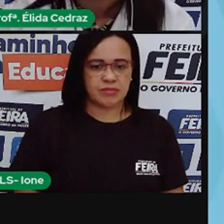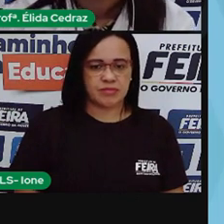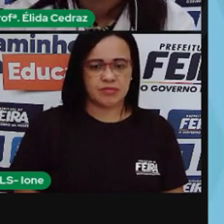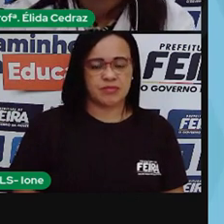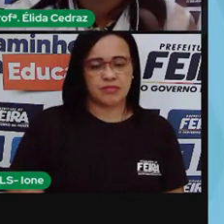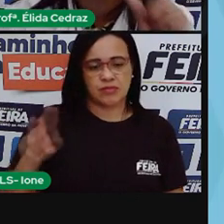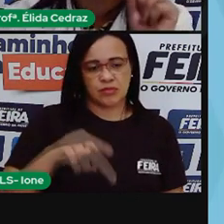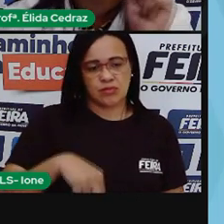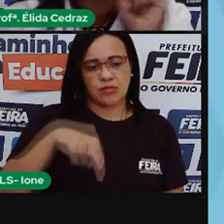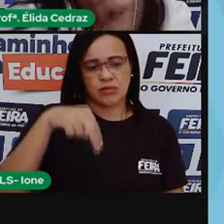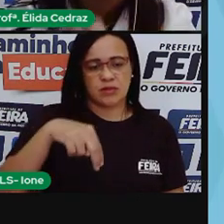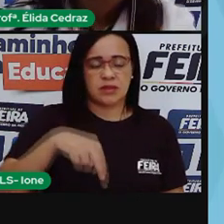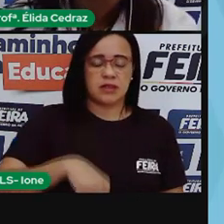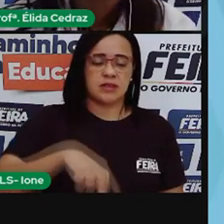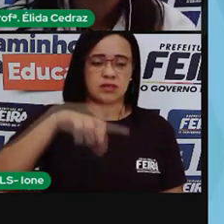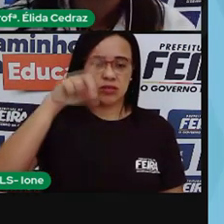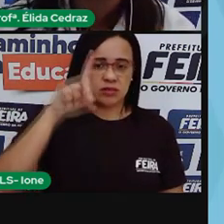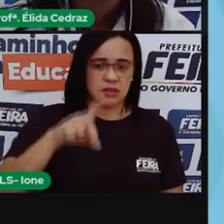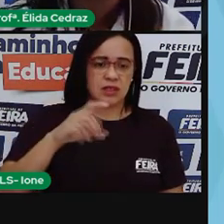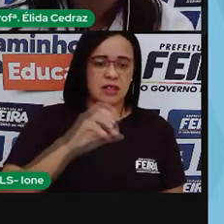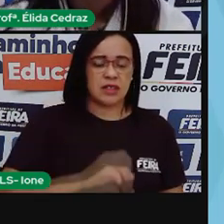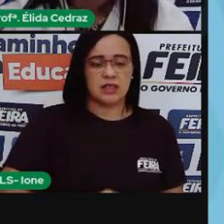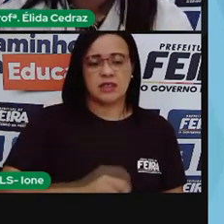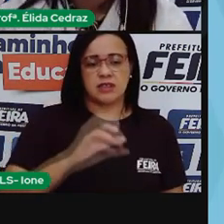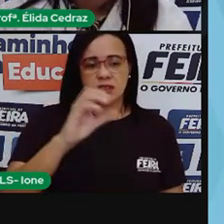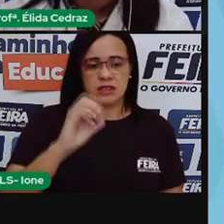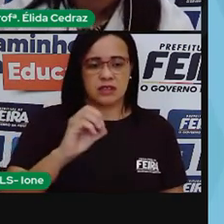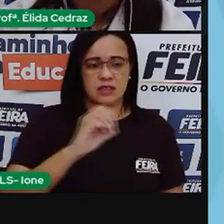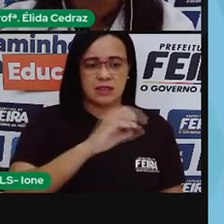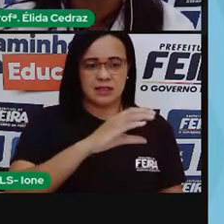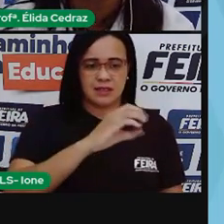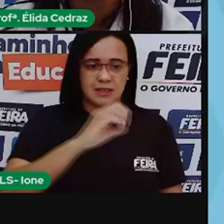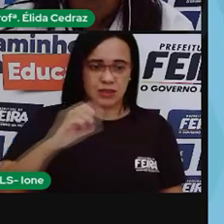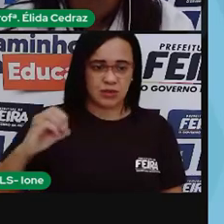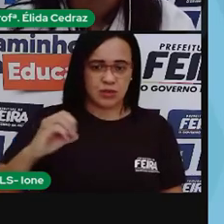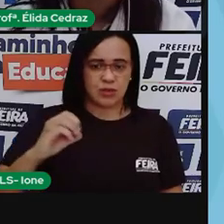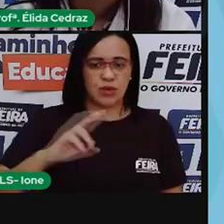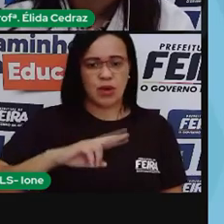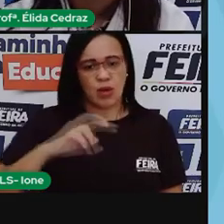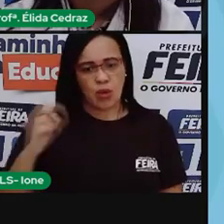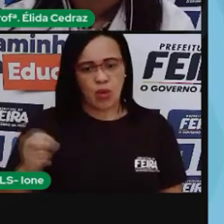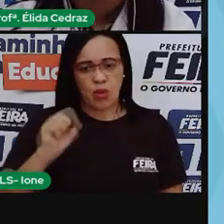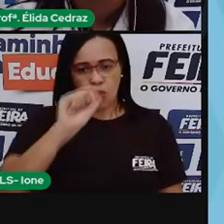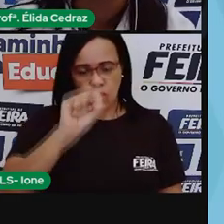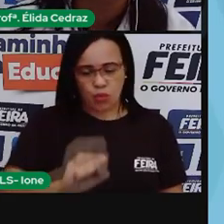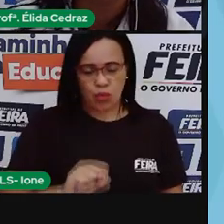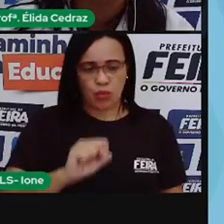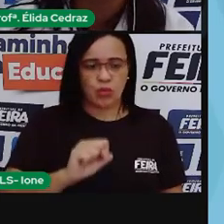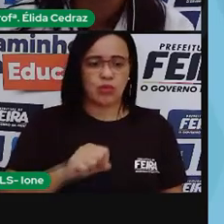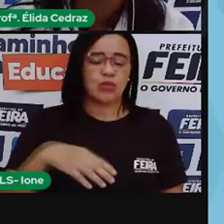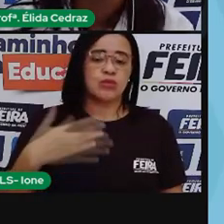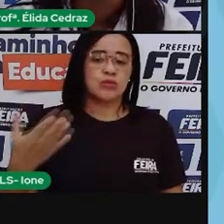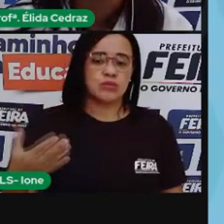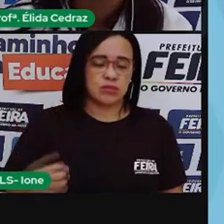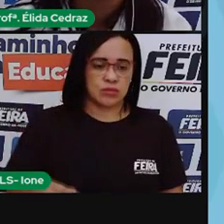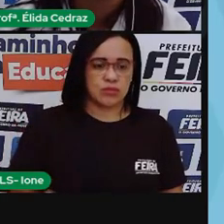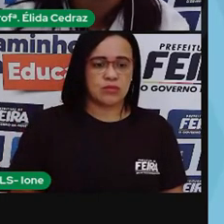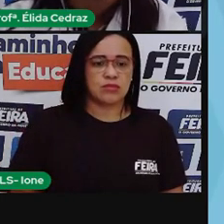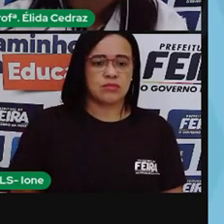Pensa aí, rapidinho, olha o tempo, tá acabando. Isso mesmo, turminha. Isso a região